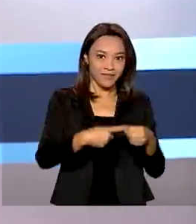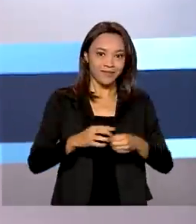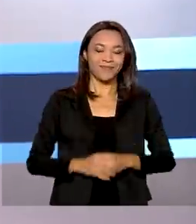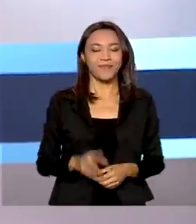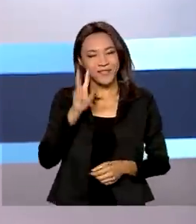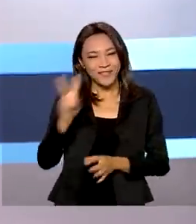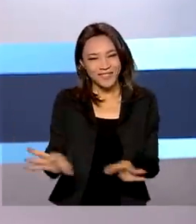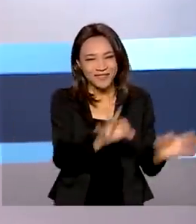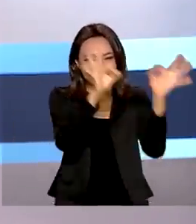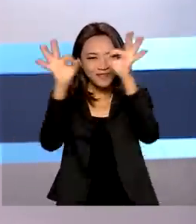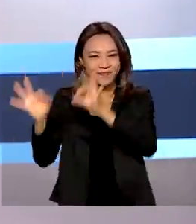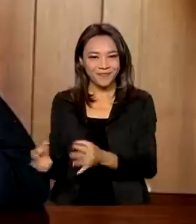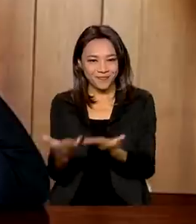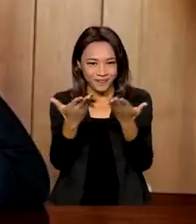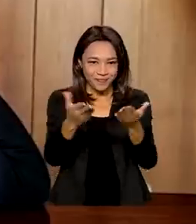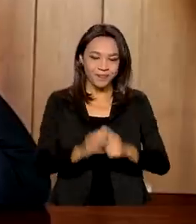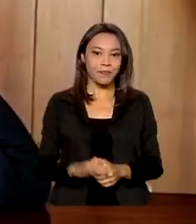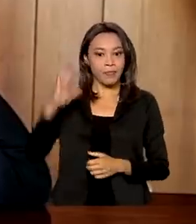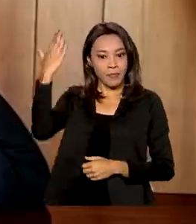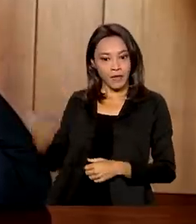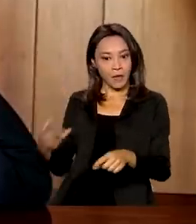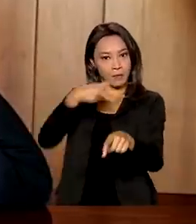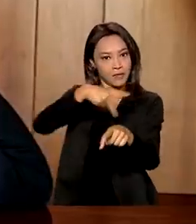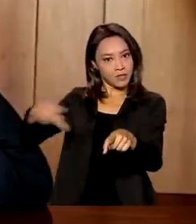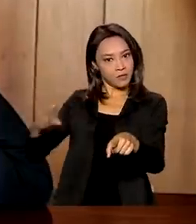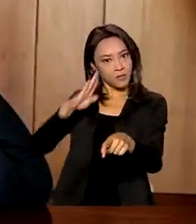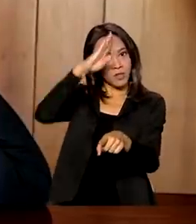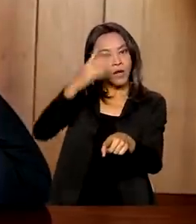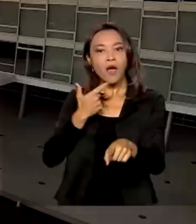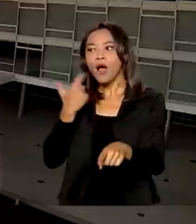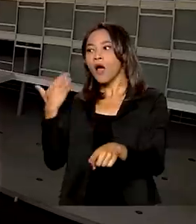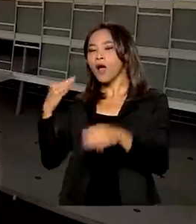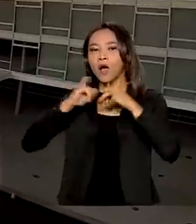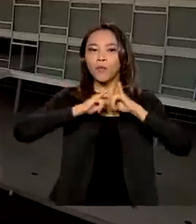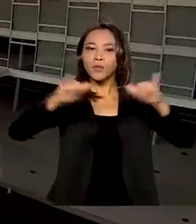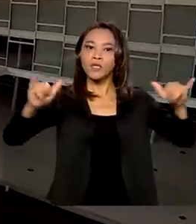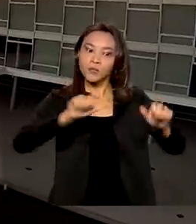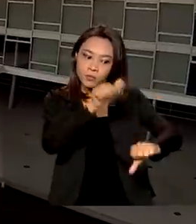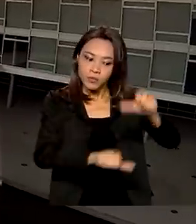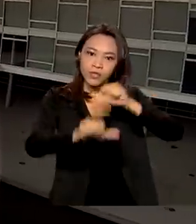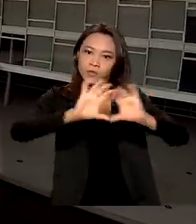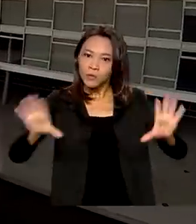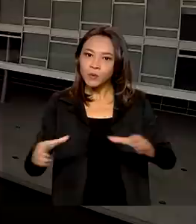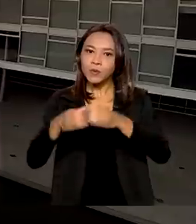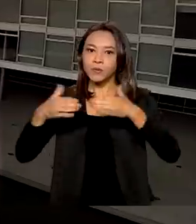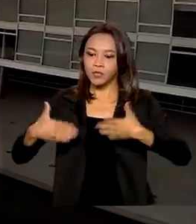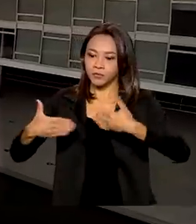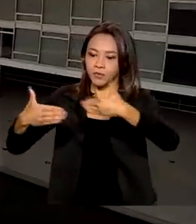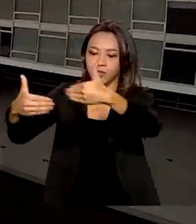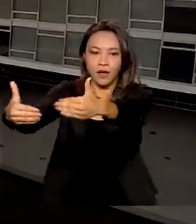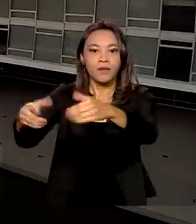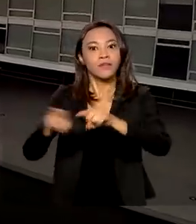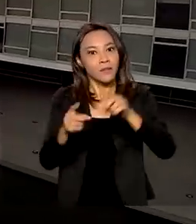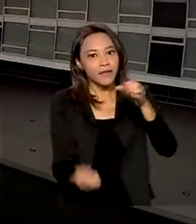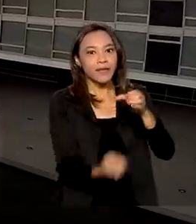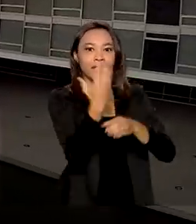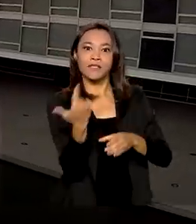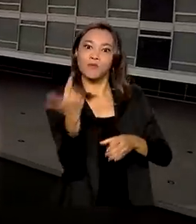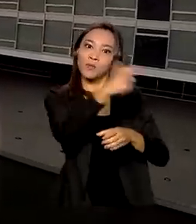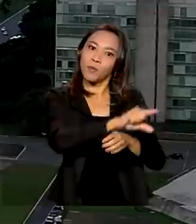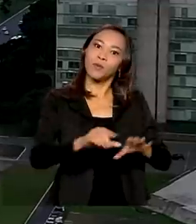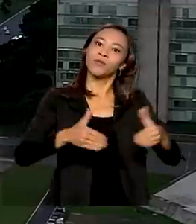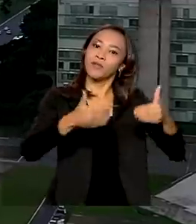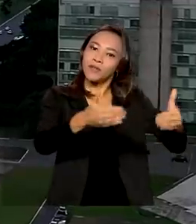E veja ainda, o presidente Jair Bolsonaro anuncia mudanças na equipe ministerial e a criação da pasta do